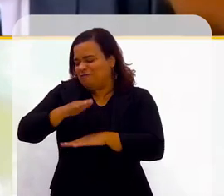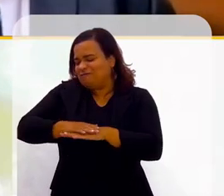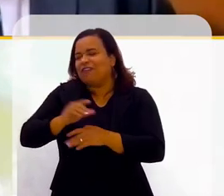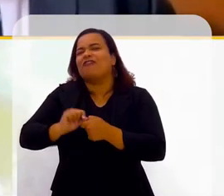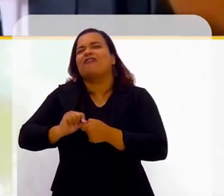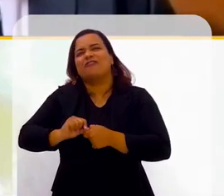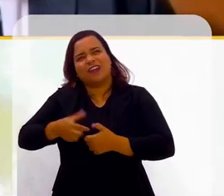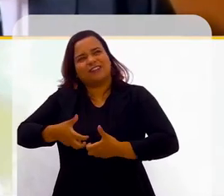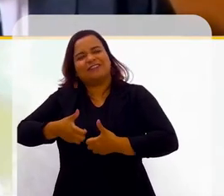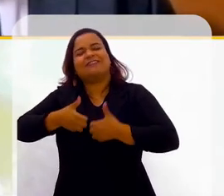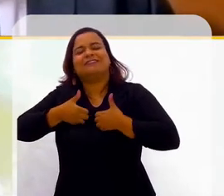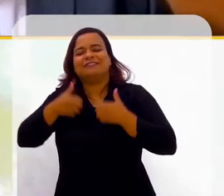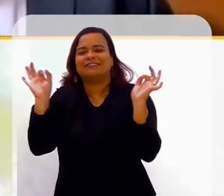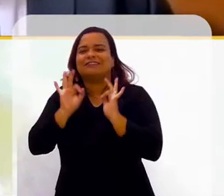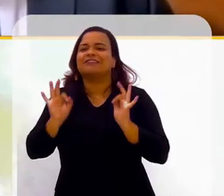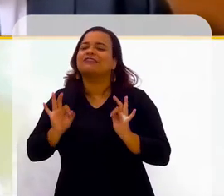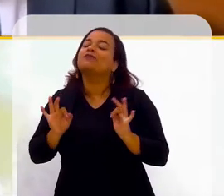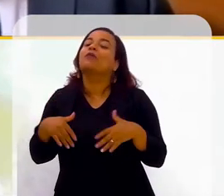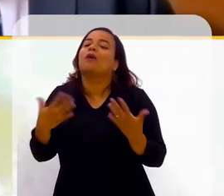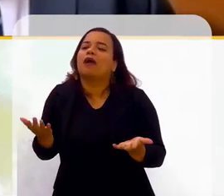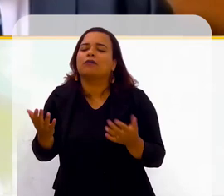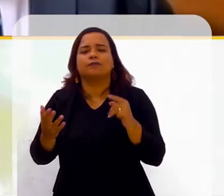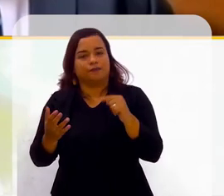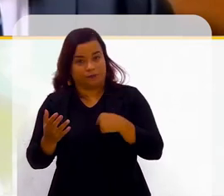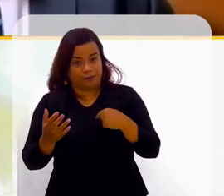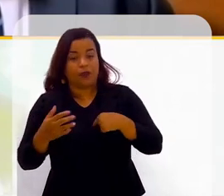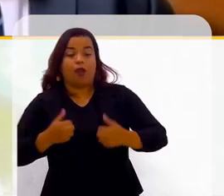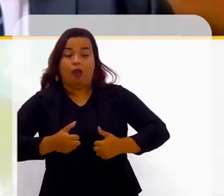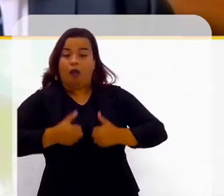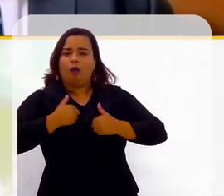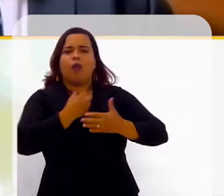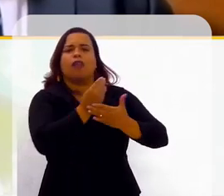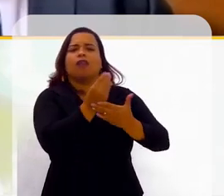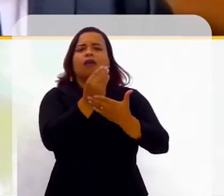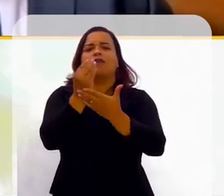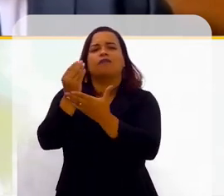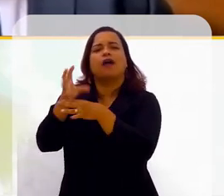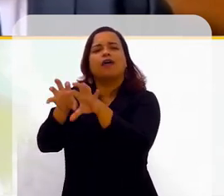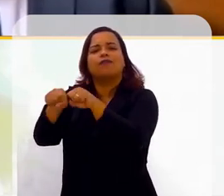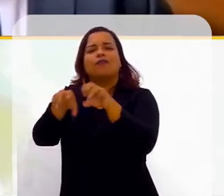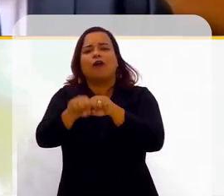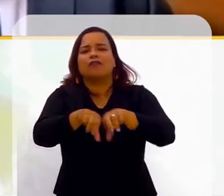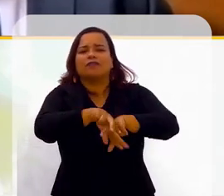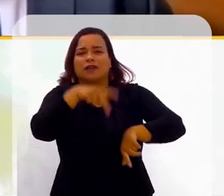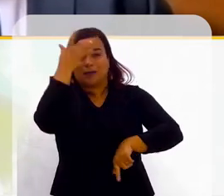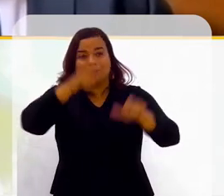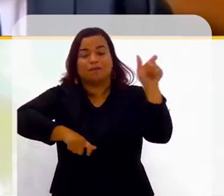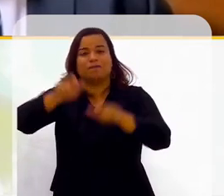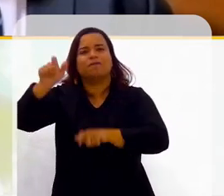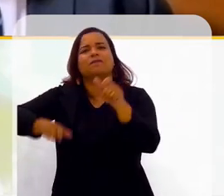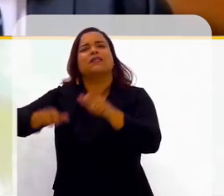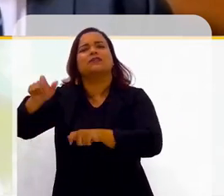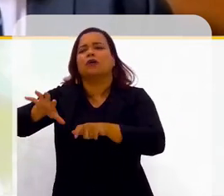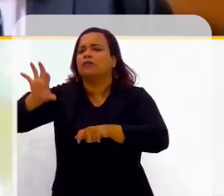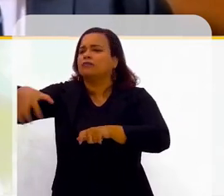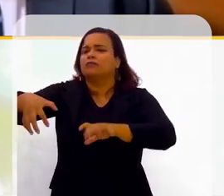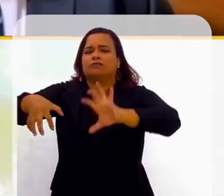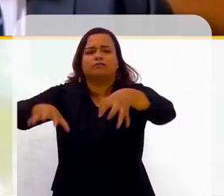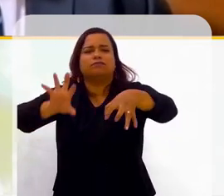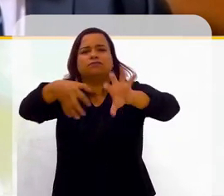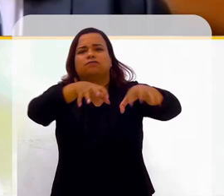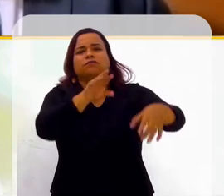Bem, eu me orgulho muito da gente ter levado formação para pessoas que estão em regiões